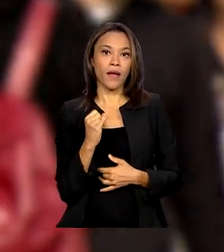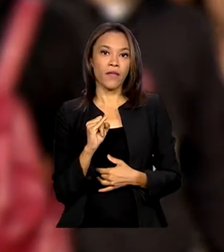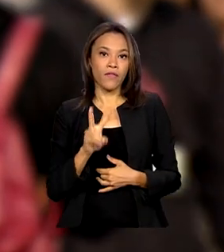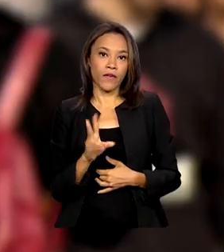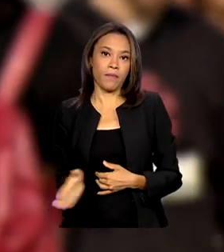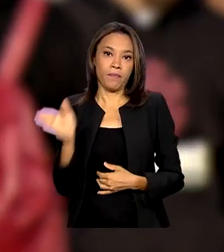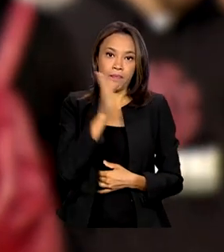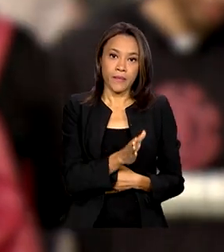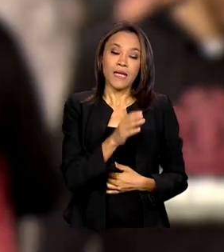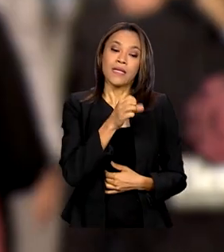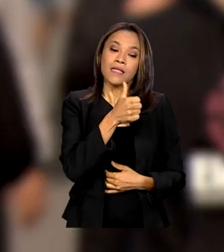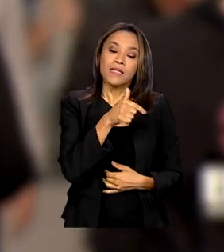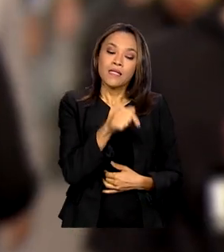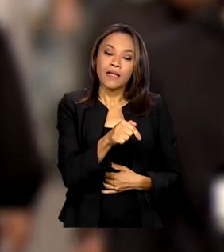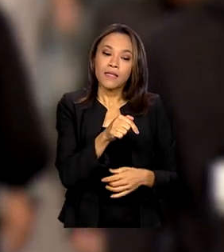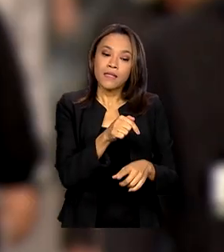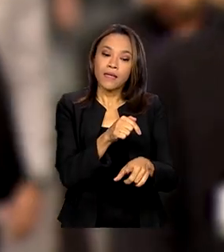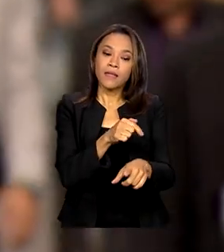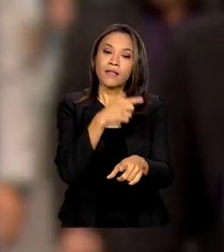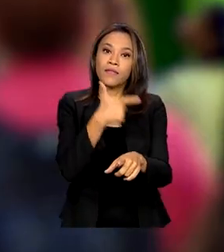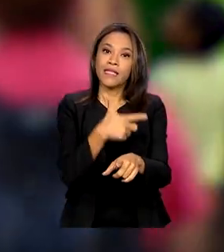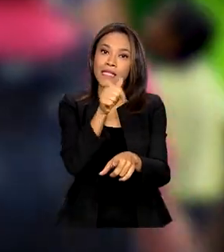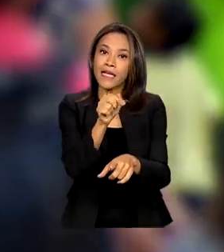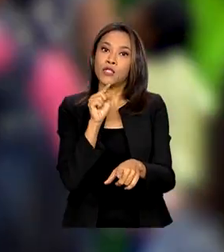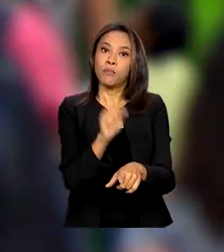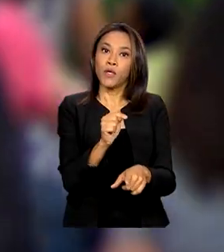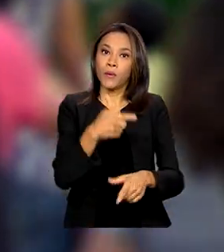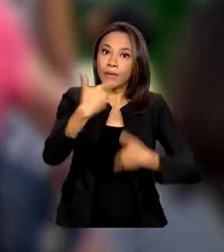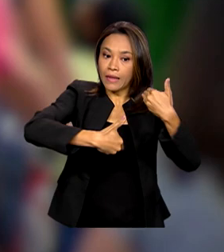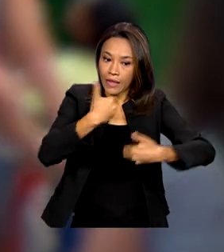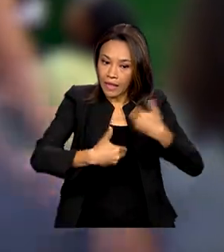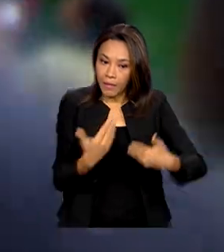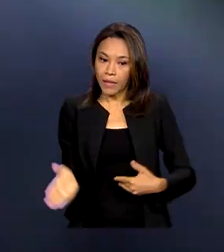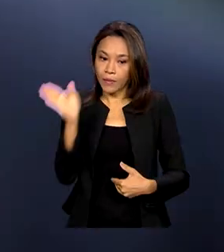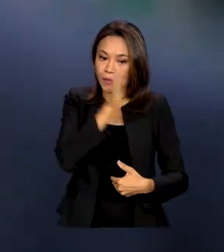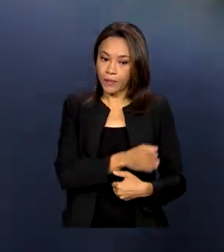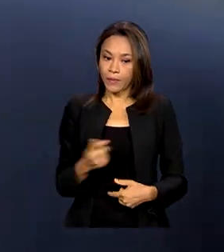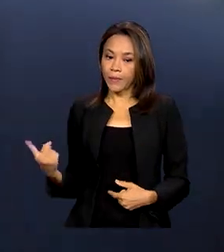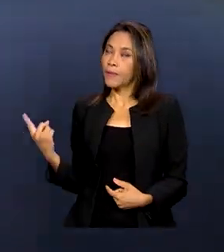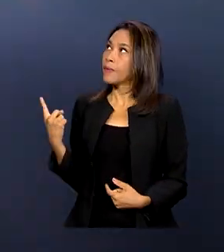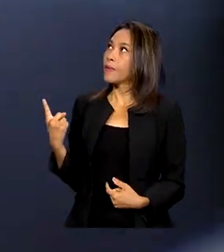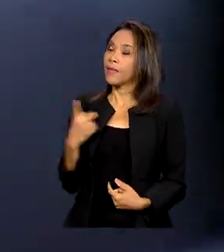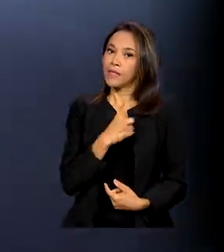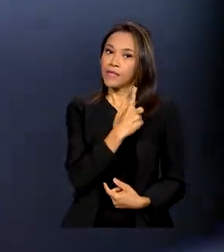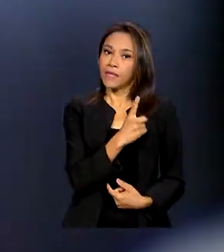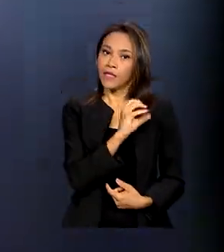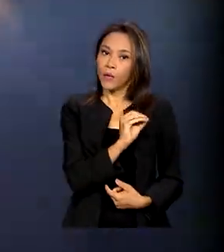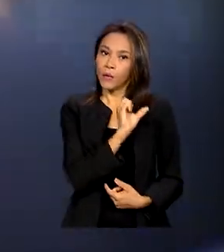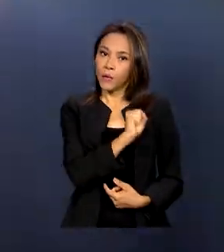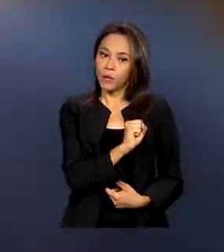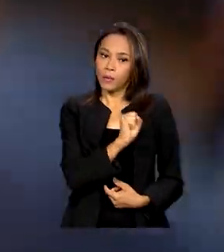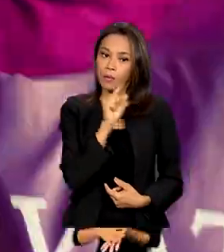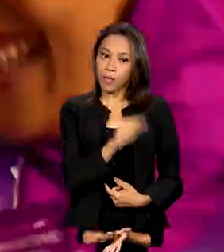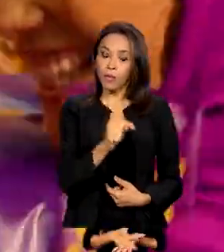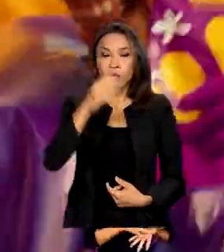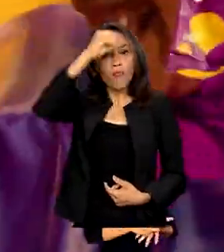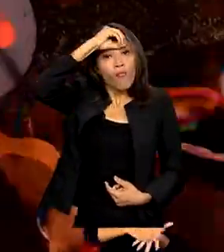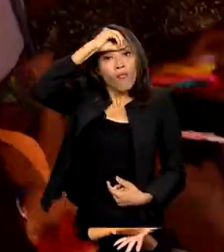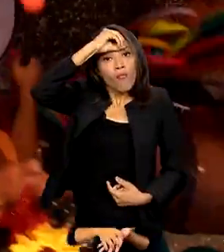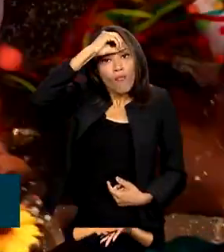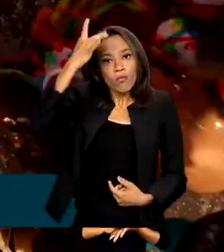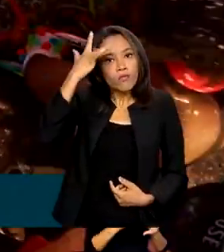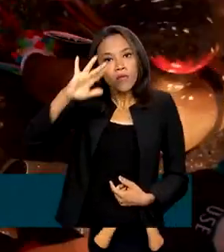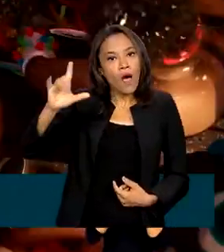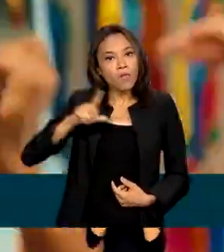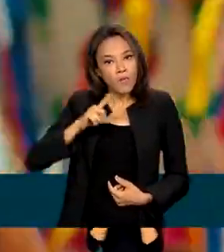727 mil fazem tratamento e 108 mil sequer sabem que estão infectados. Para que a